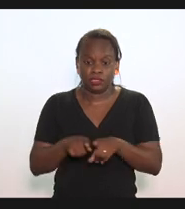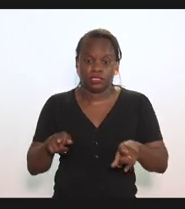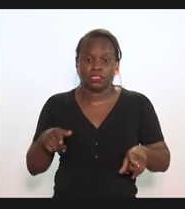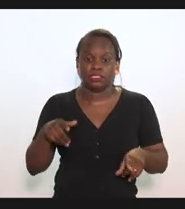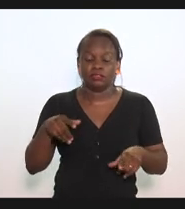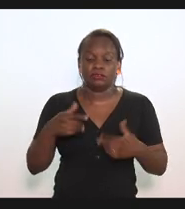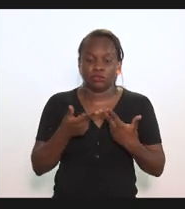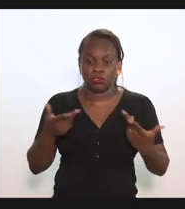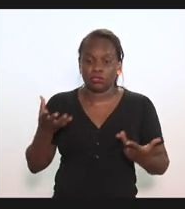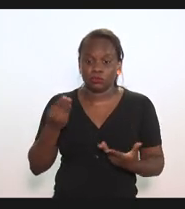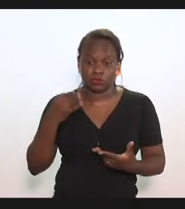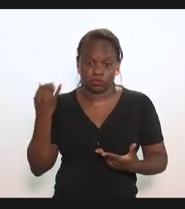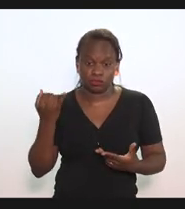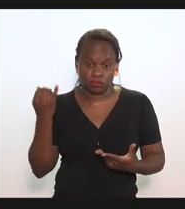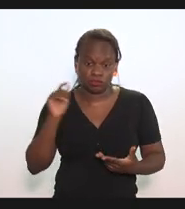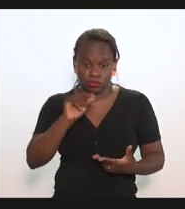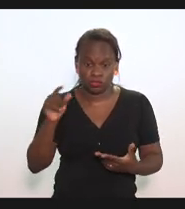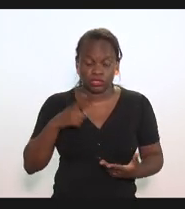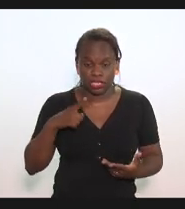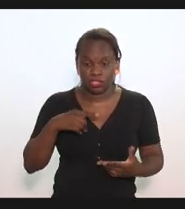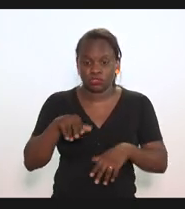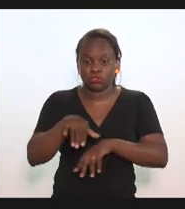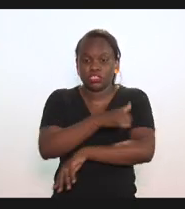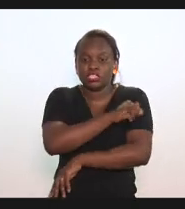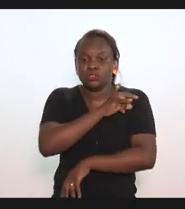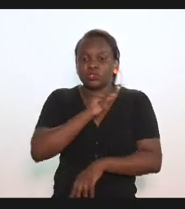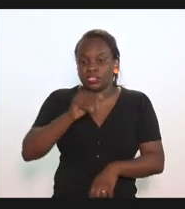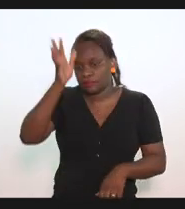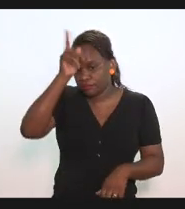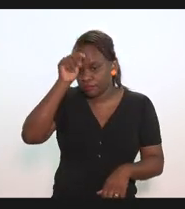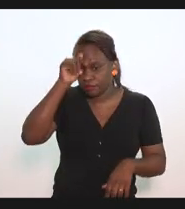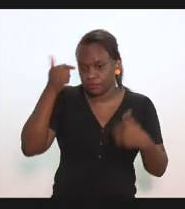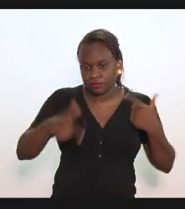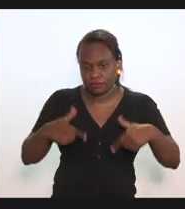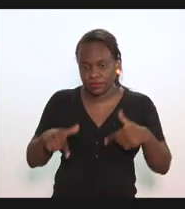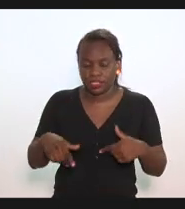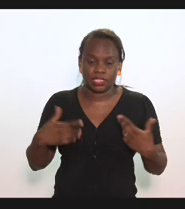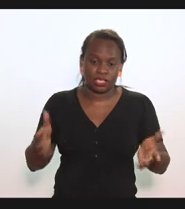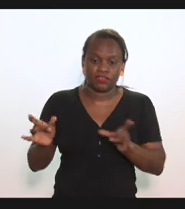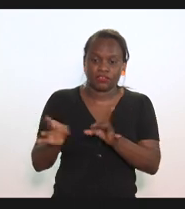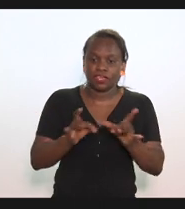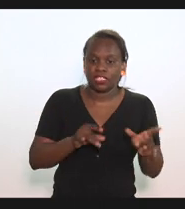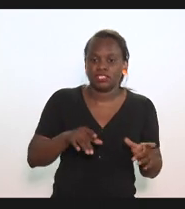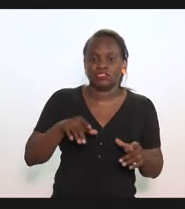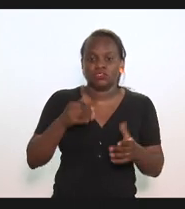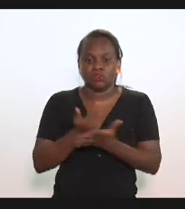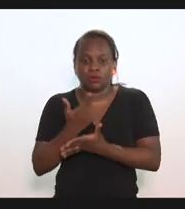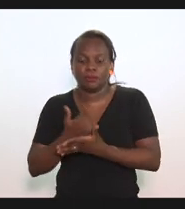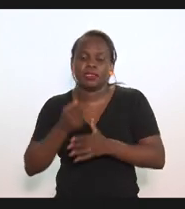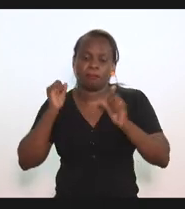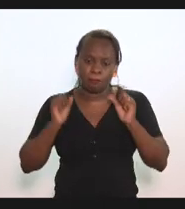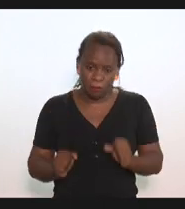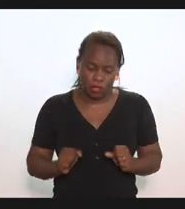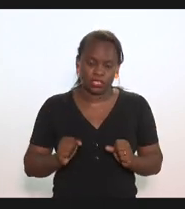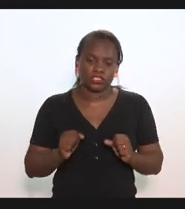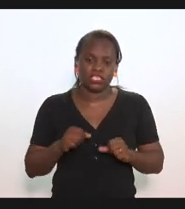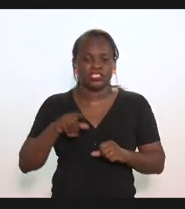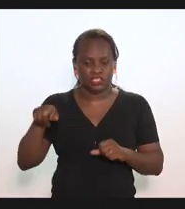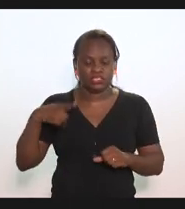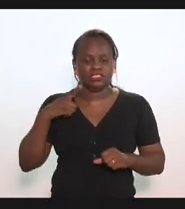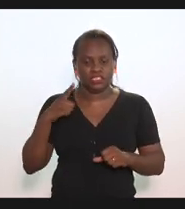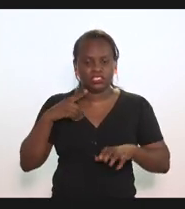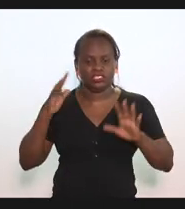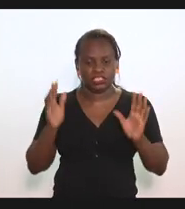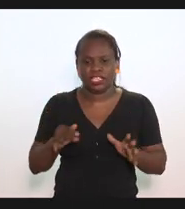muito comum no Rio de Janeiro é a informalidade. Então, esses farejos atacados, eles podem sim, e a gente já tem